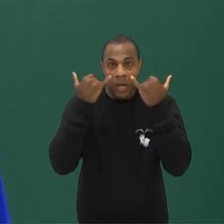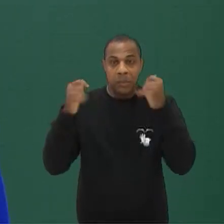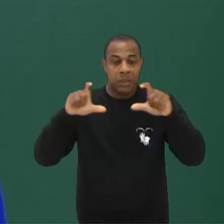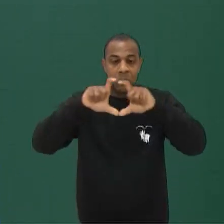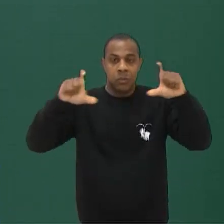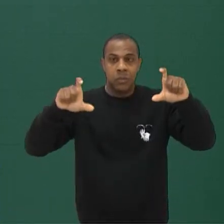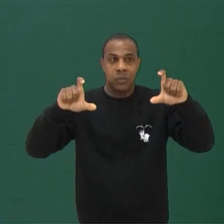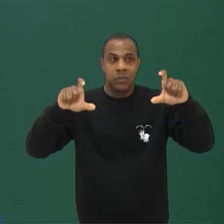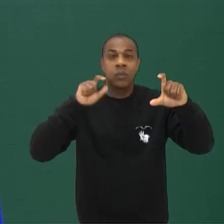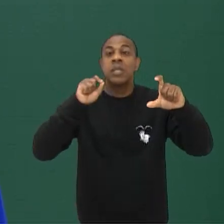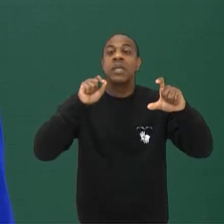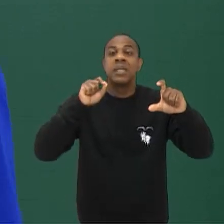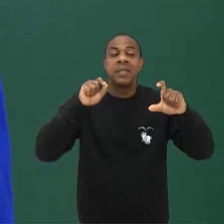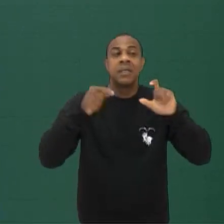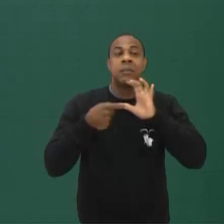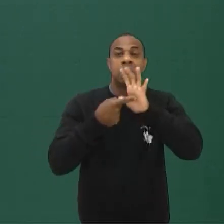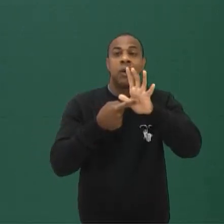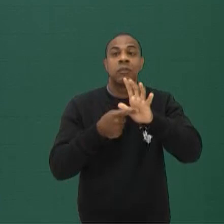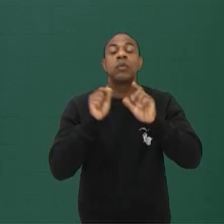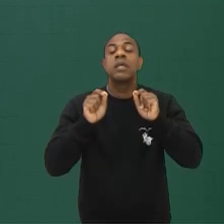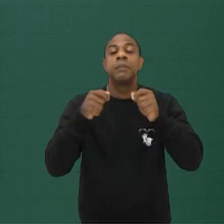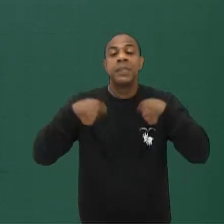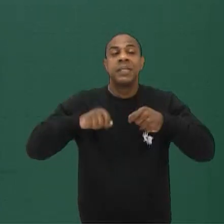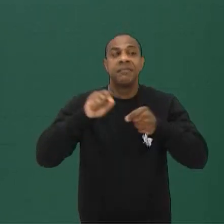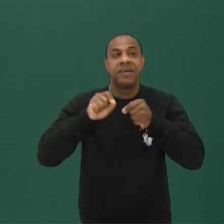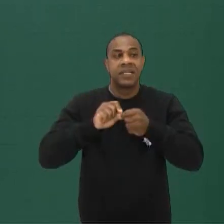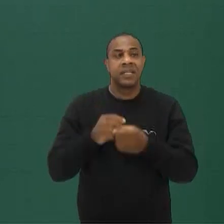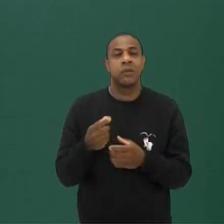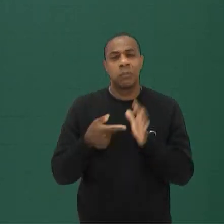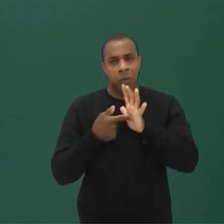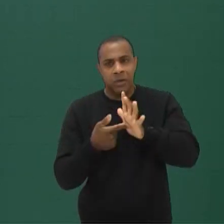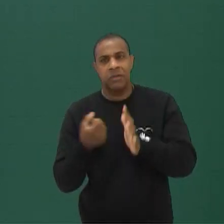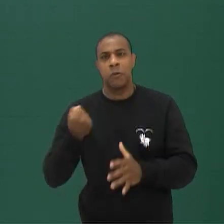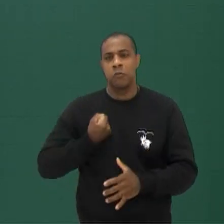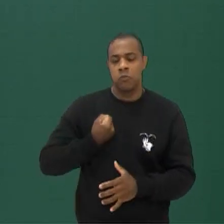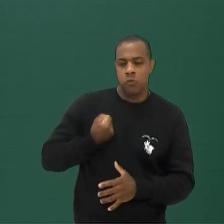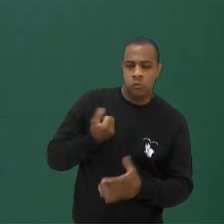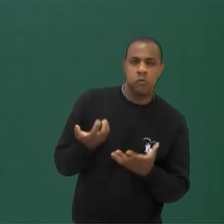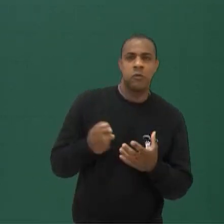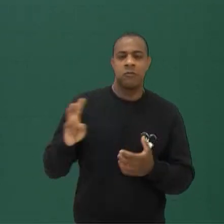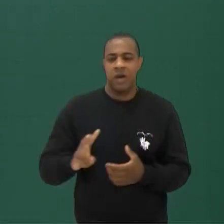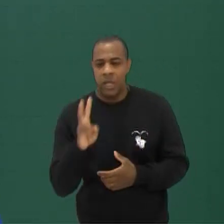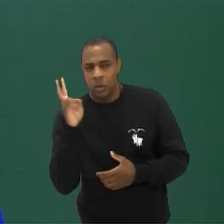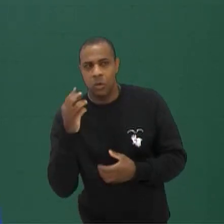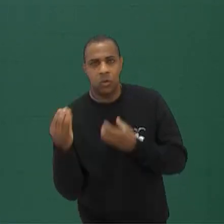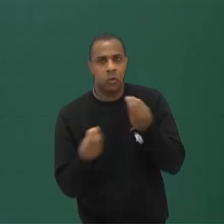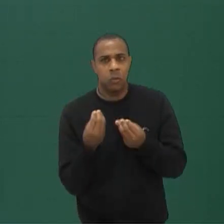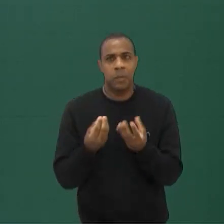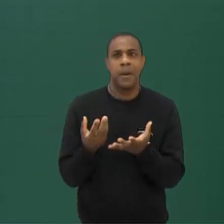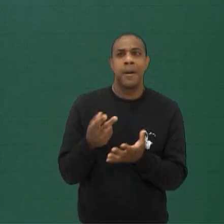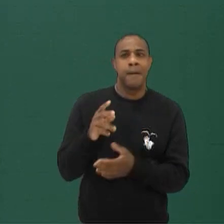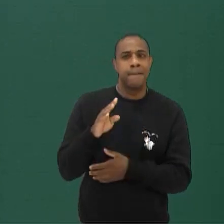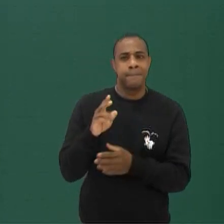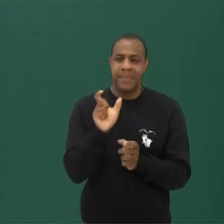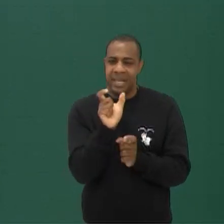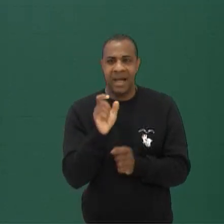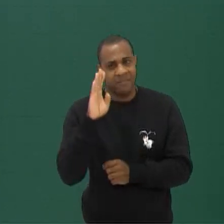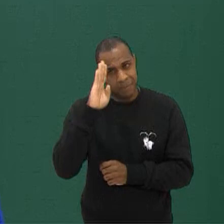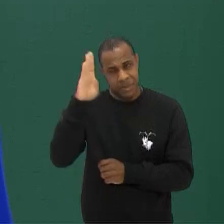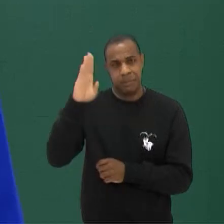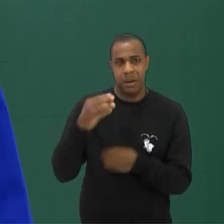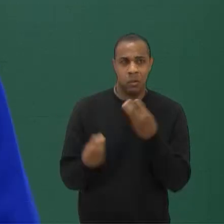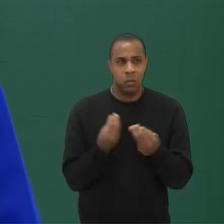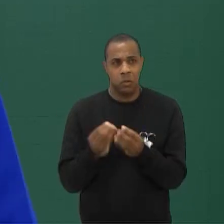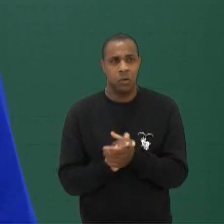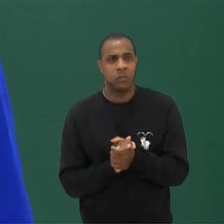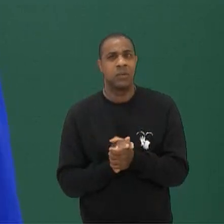verificar O que você tem que fazer Quando aparece Valor numérico Algumas palavras ali chaves É importante que você destaque Valor numérico